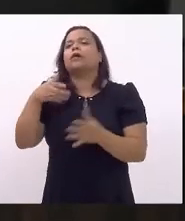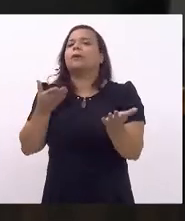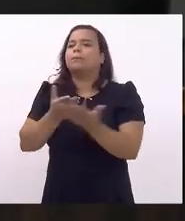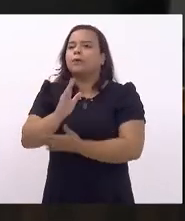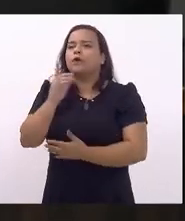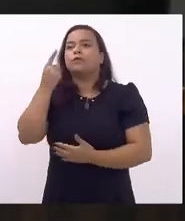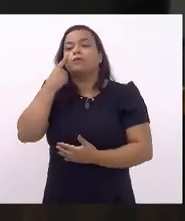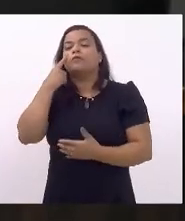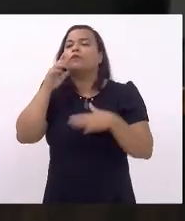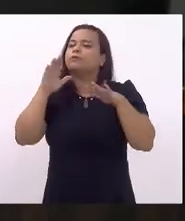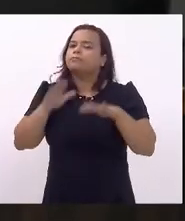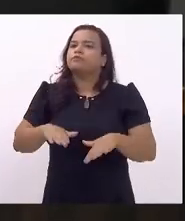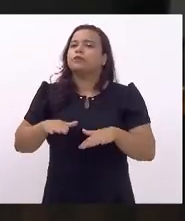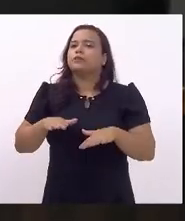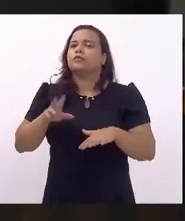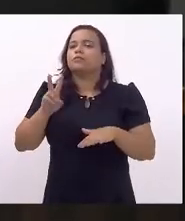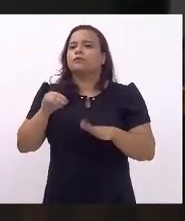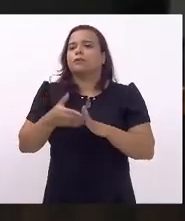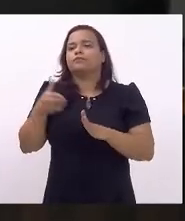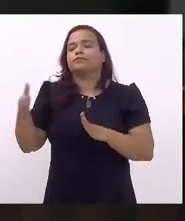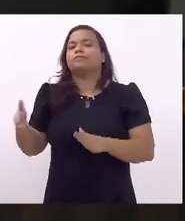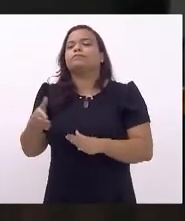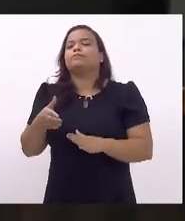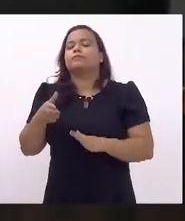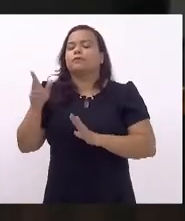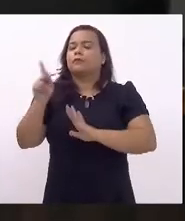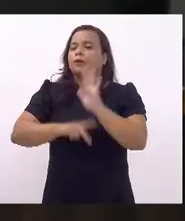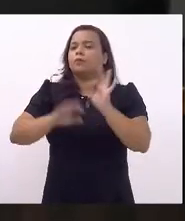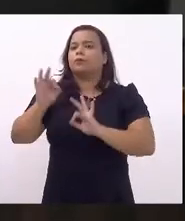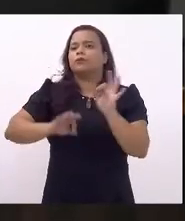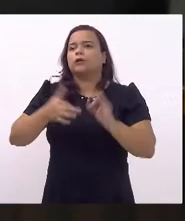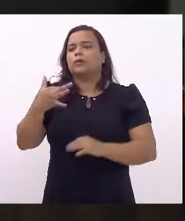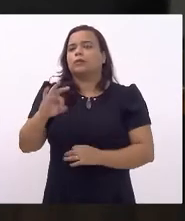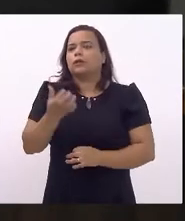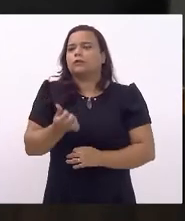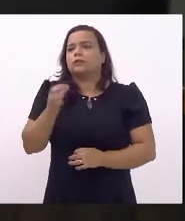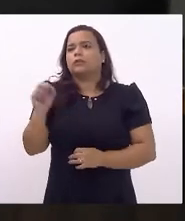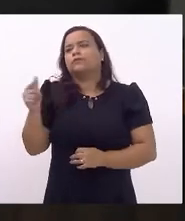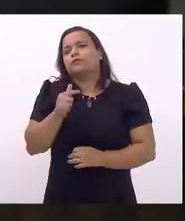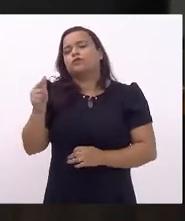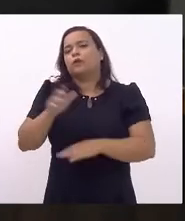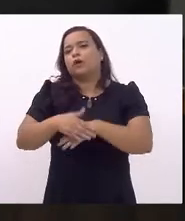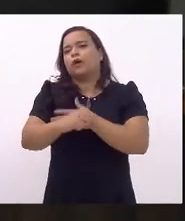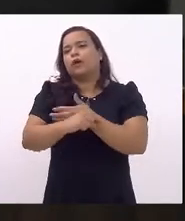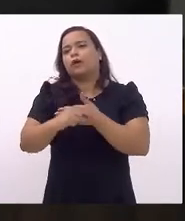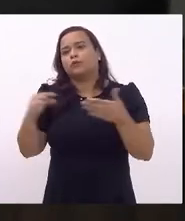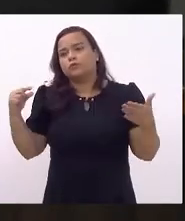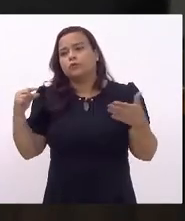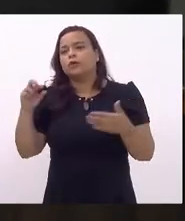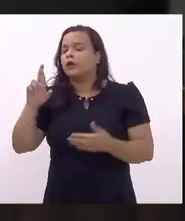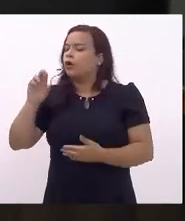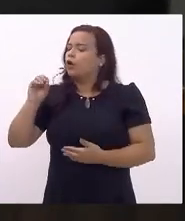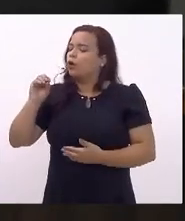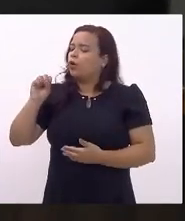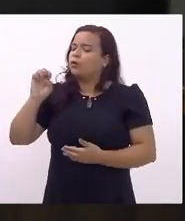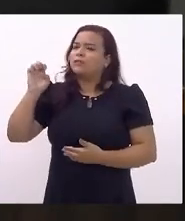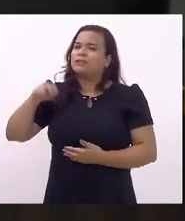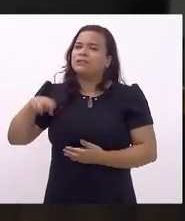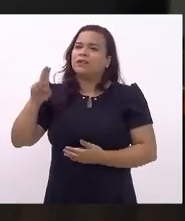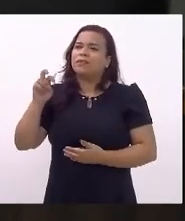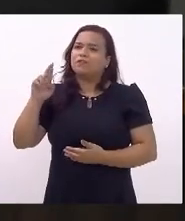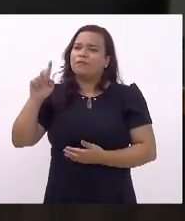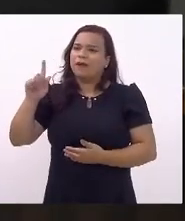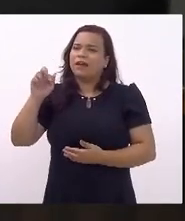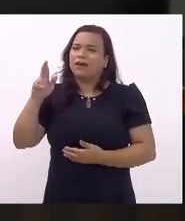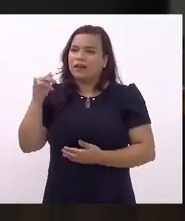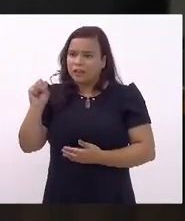Aprovada, vai à promulgação. Projeto de resolução 1060, de 22, de autoria do deputado Rosenberg Reis. Concedido de medalha tiradente, respectivo diploma,